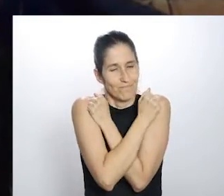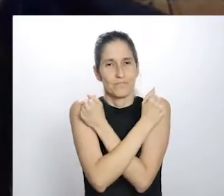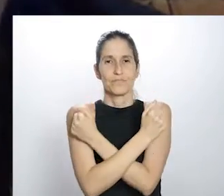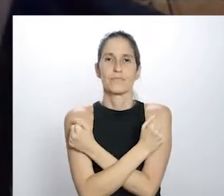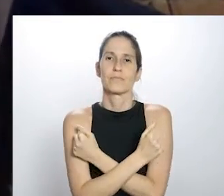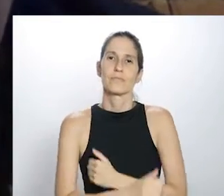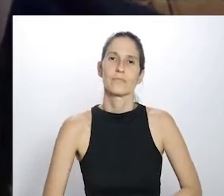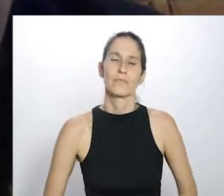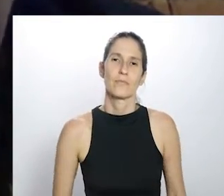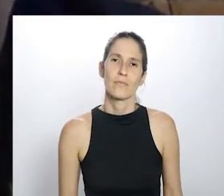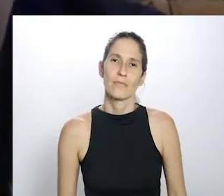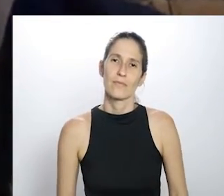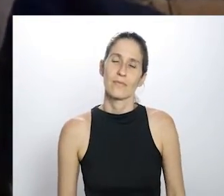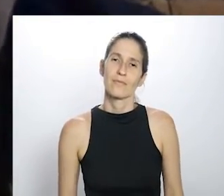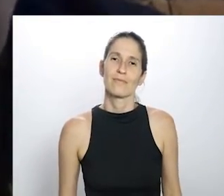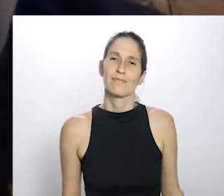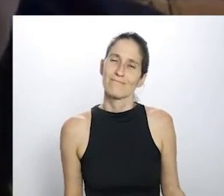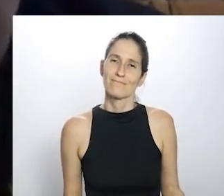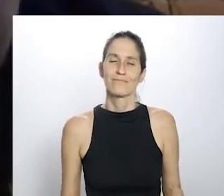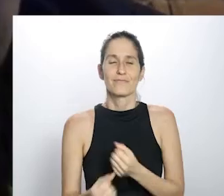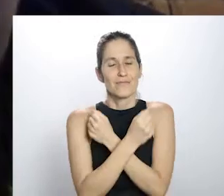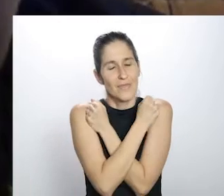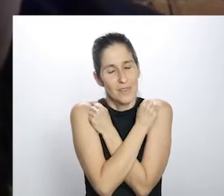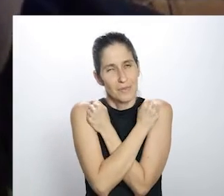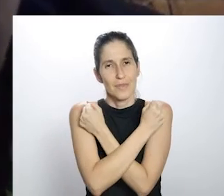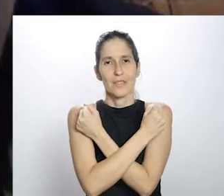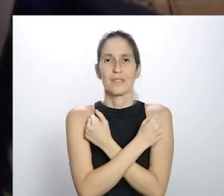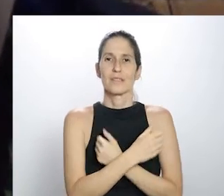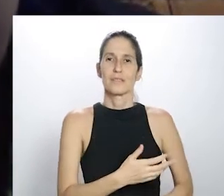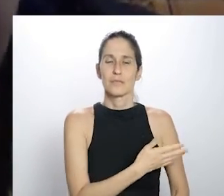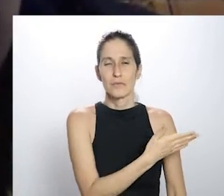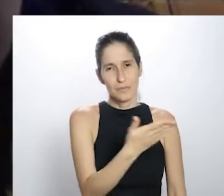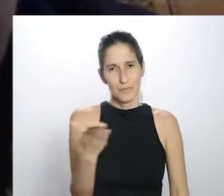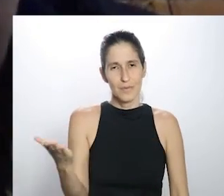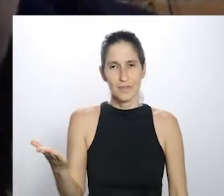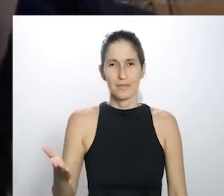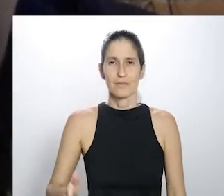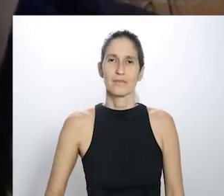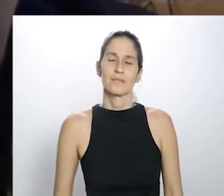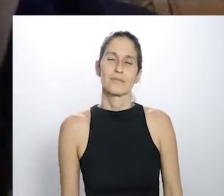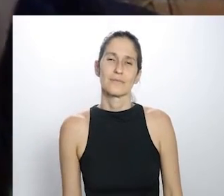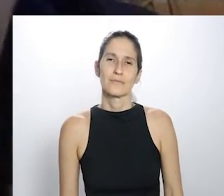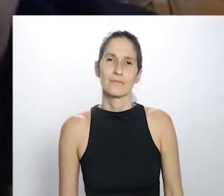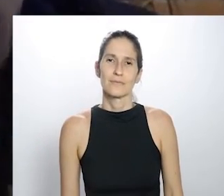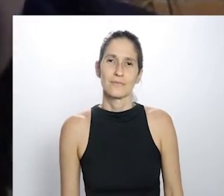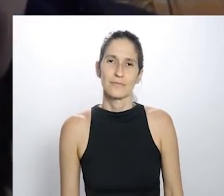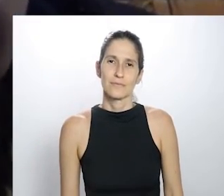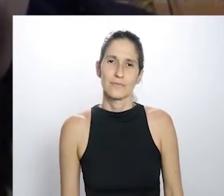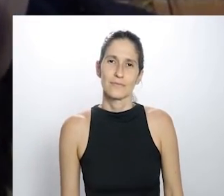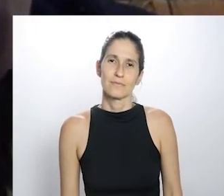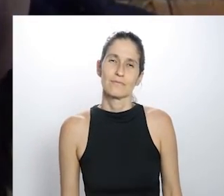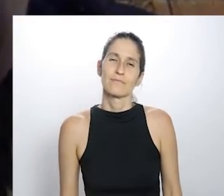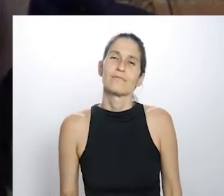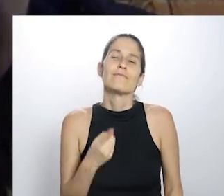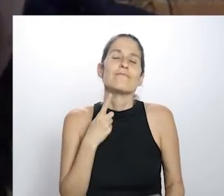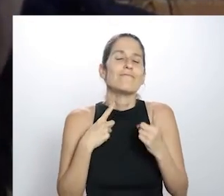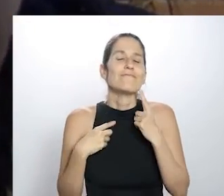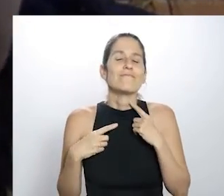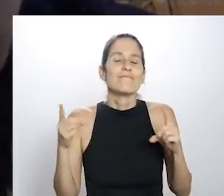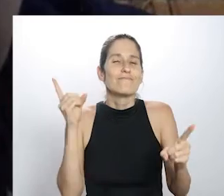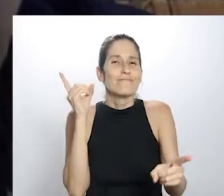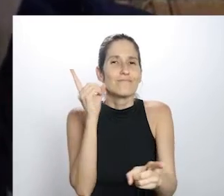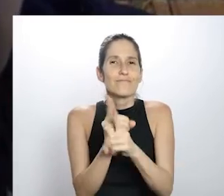abraços. E eu deixo um grande abraço. Falando nisso, um grande abraço a todos, todos vocês,